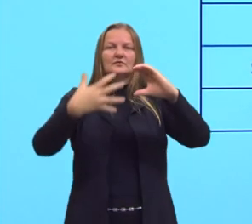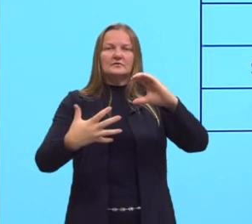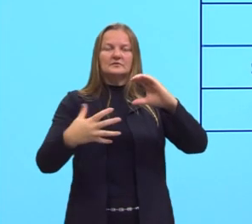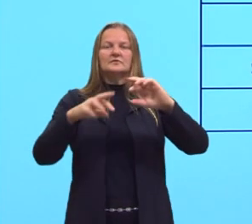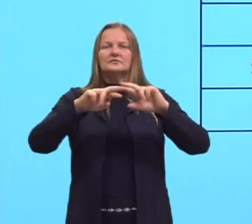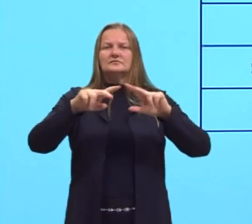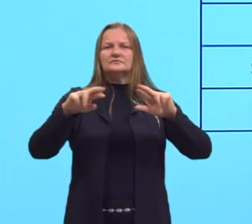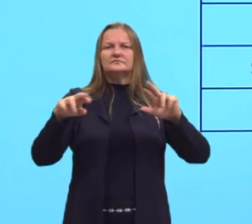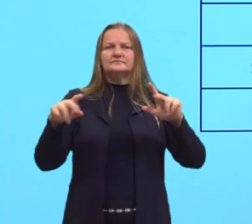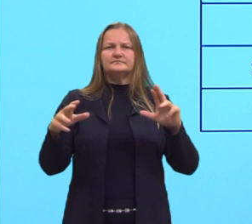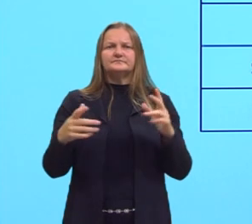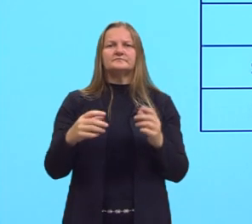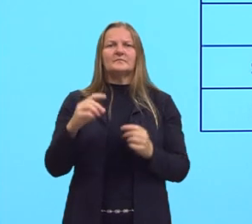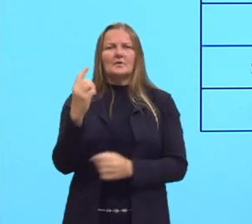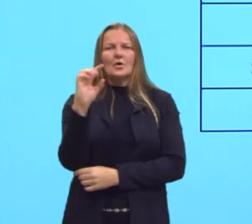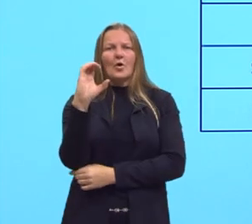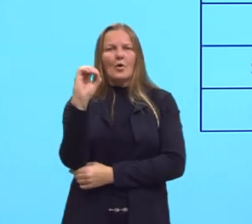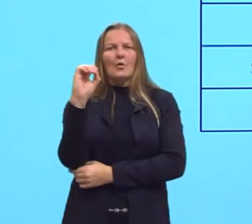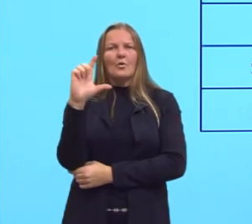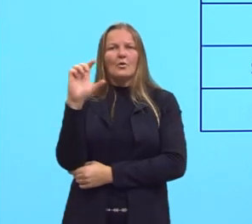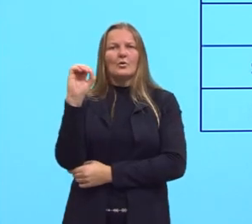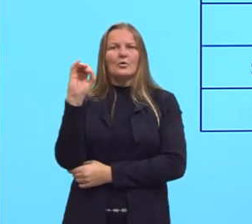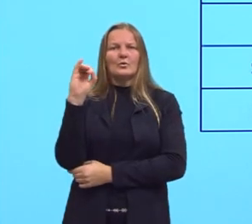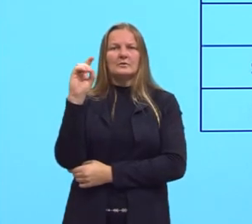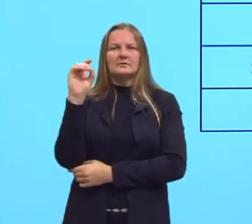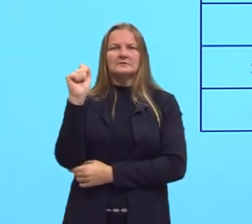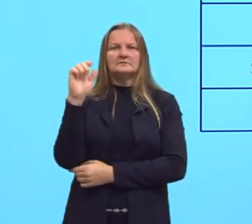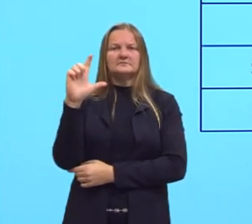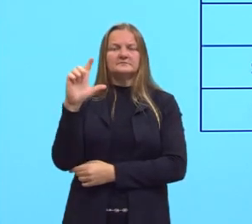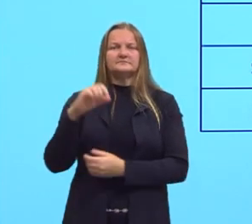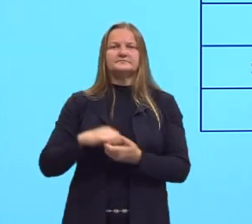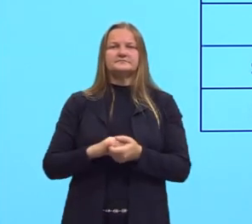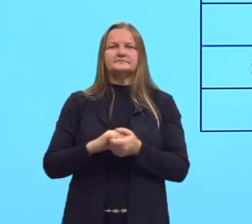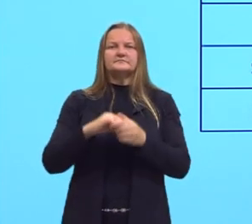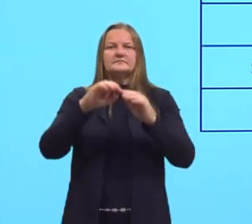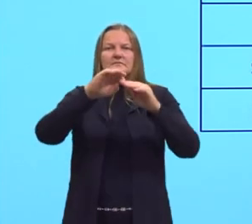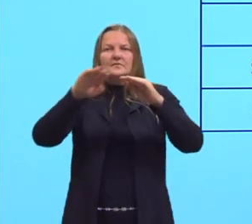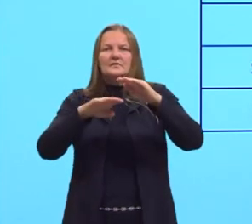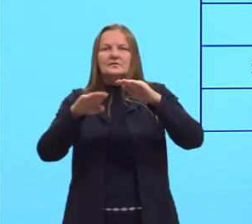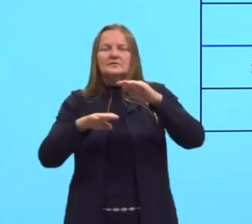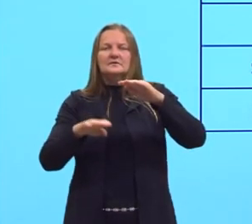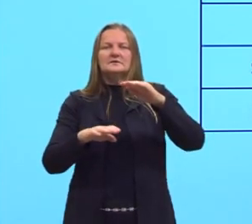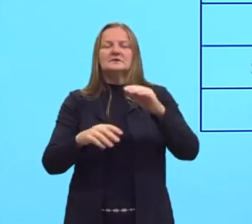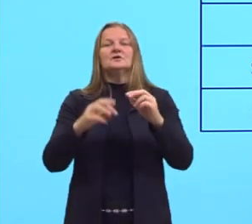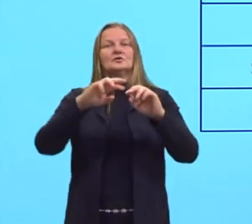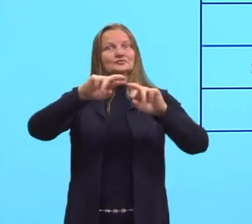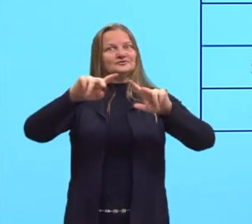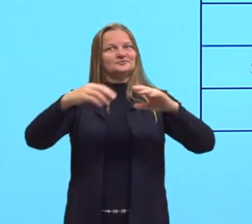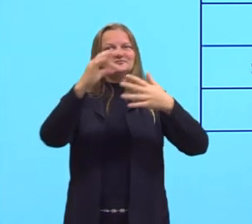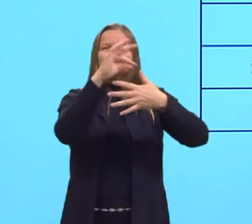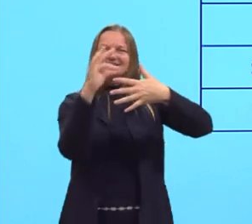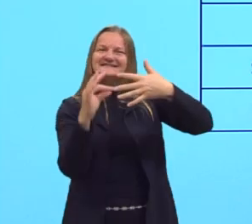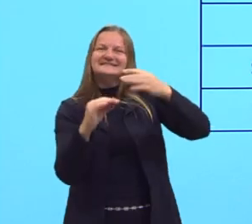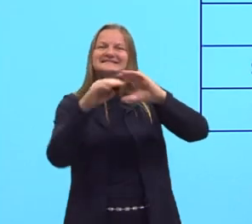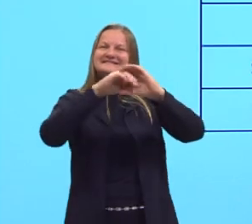dispersões, coloidais, os coloides, eu consigo subclassificá-los em vários tipos.